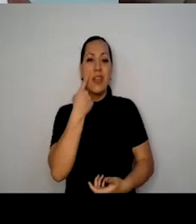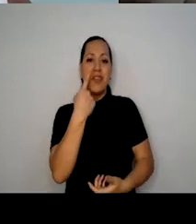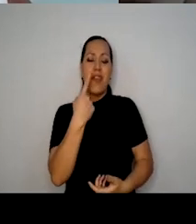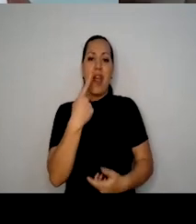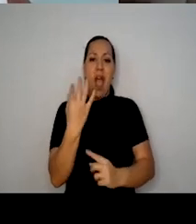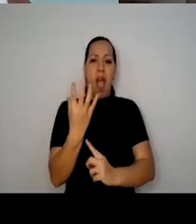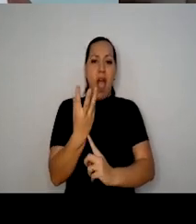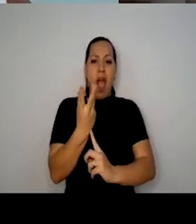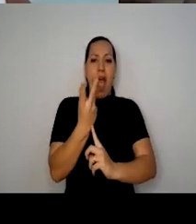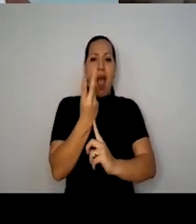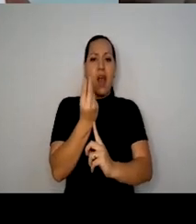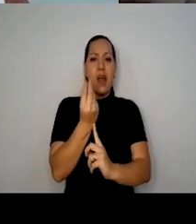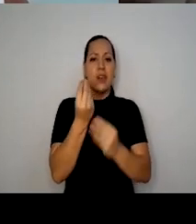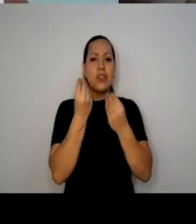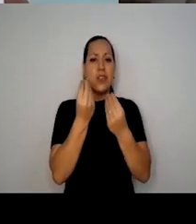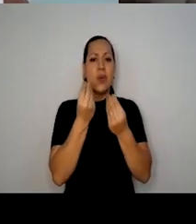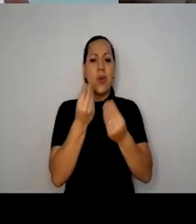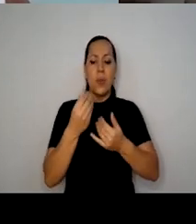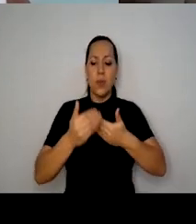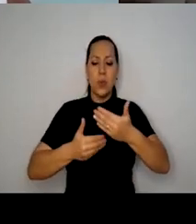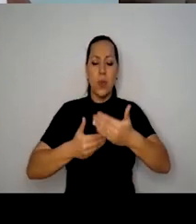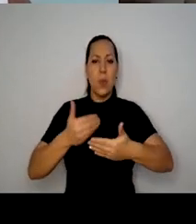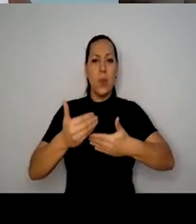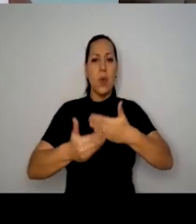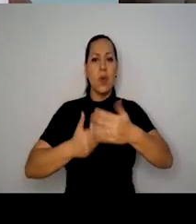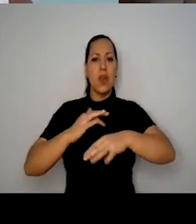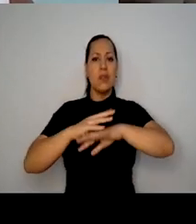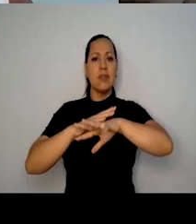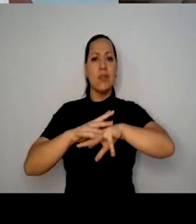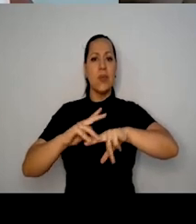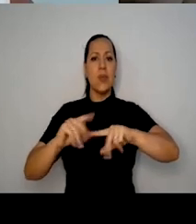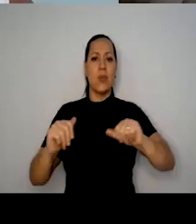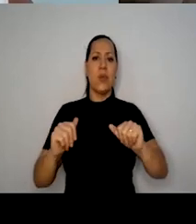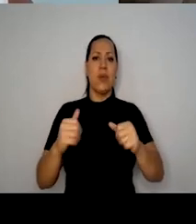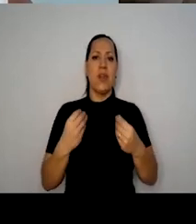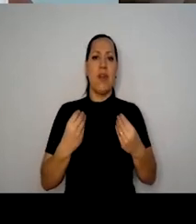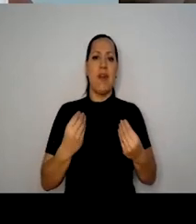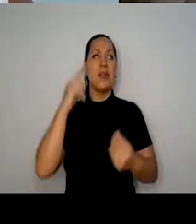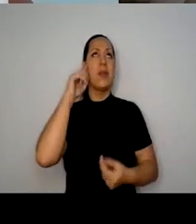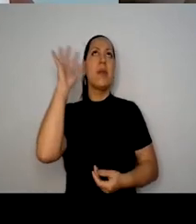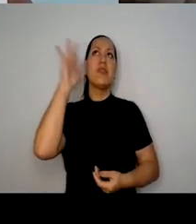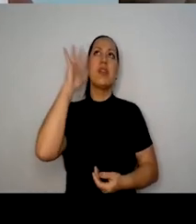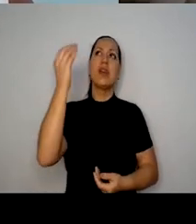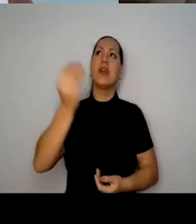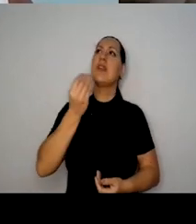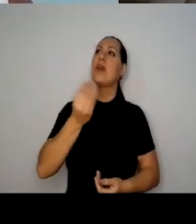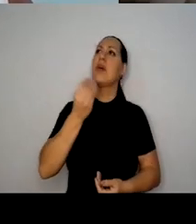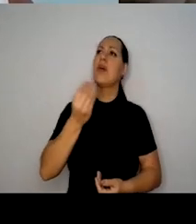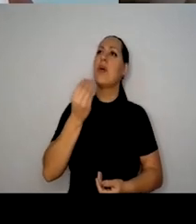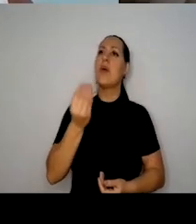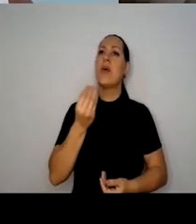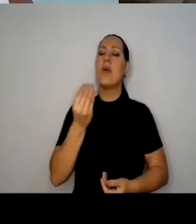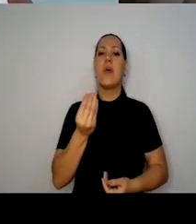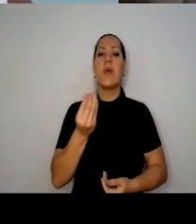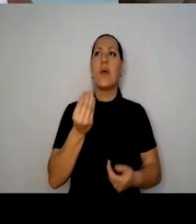direto dela no processo de cura, pensando a cura na sua expansão, não